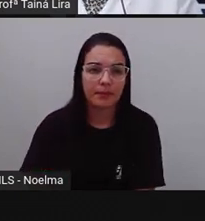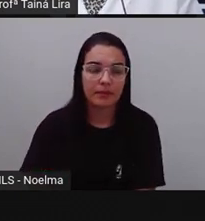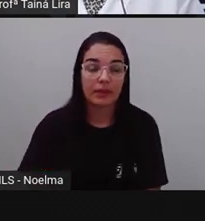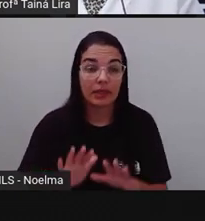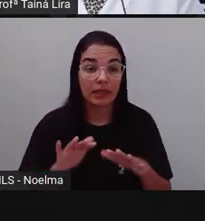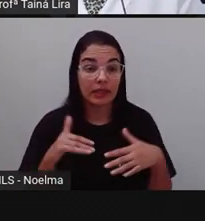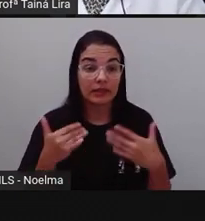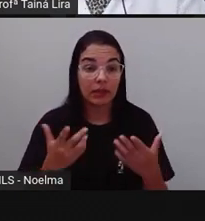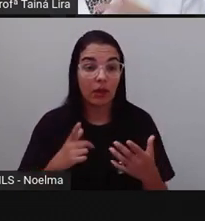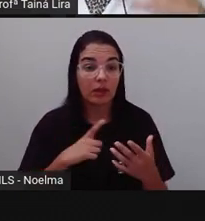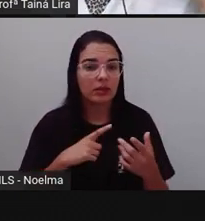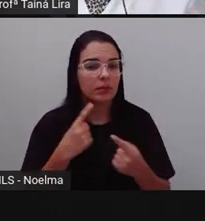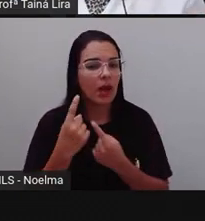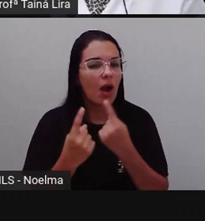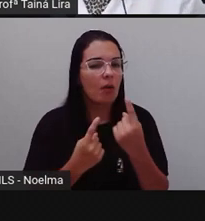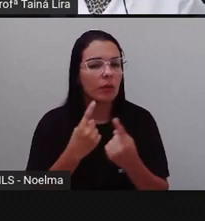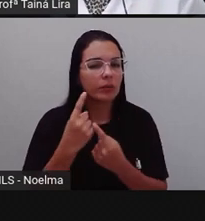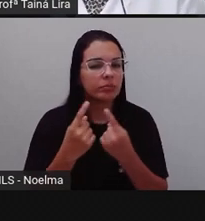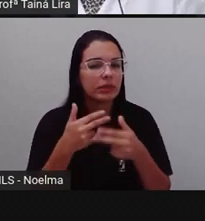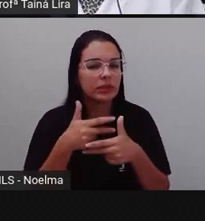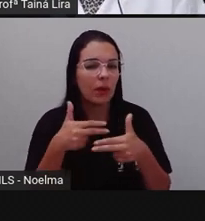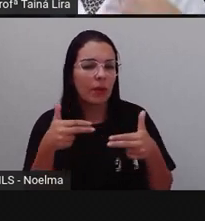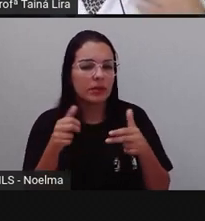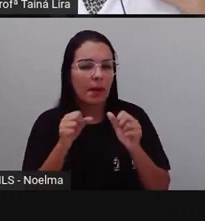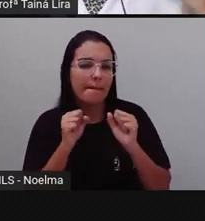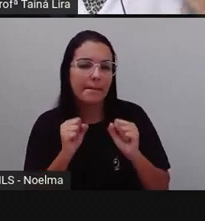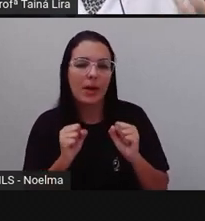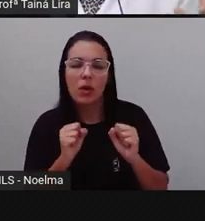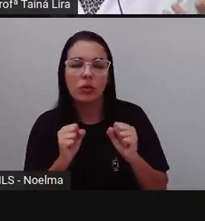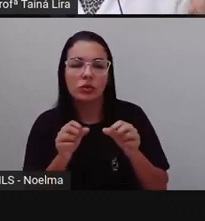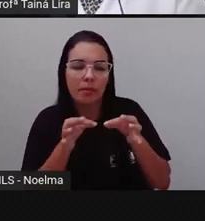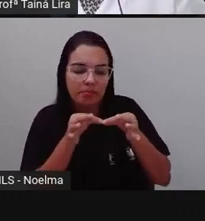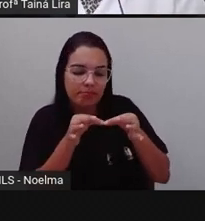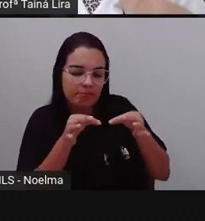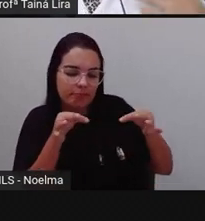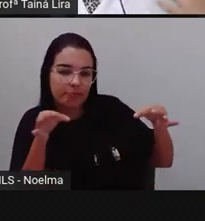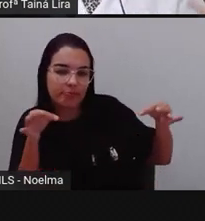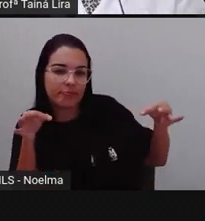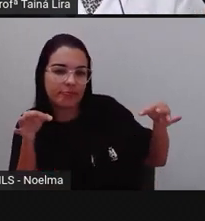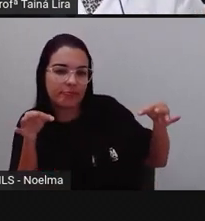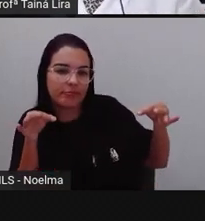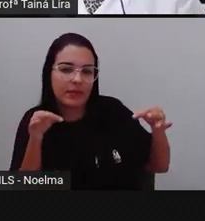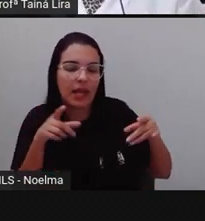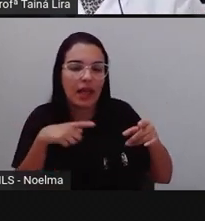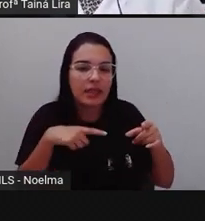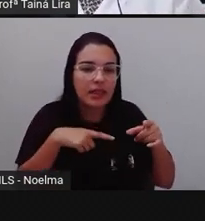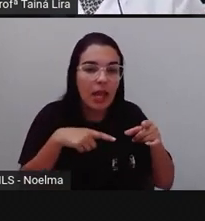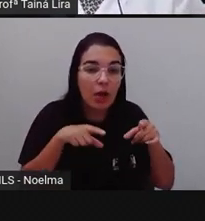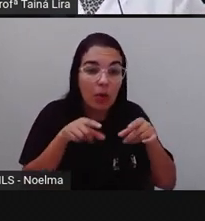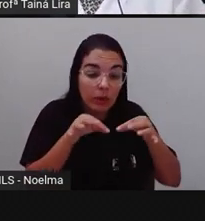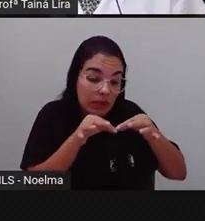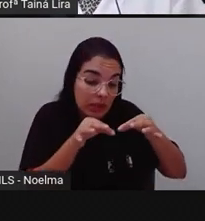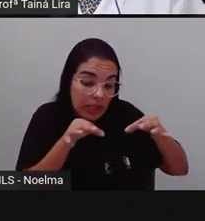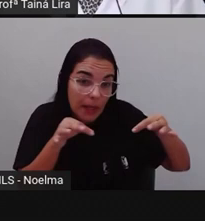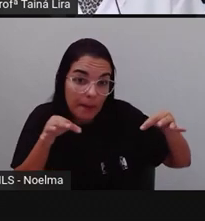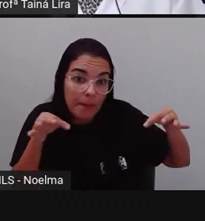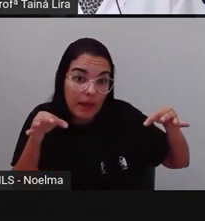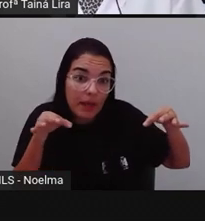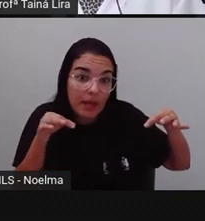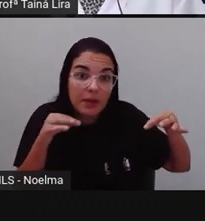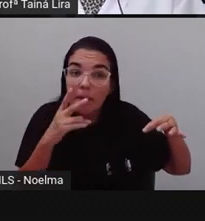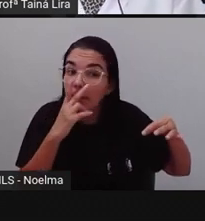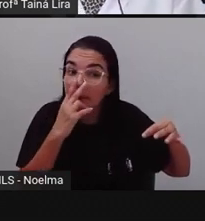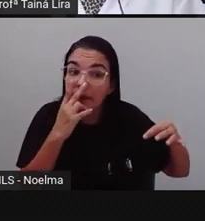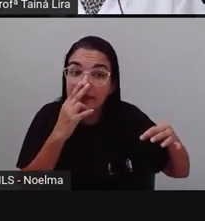Então, Nós temos alguns objetos, Né? Que nós podemos medir, E que pode ter o mesmo tamanho, De uma planta